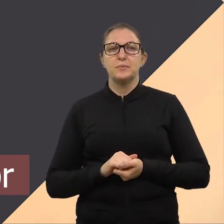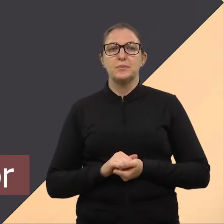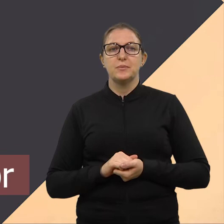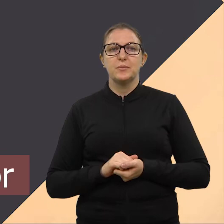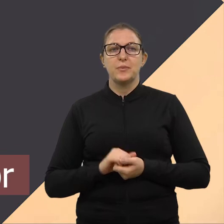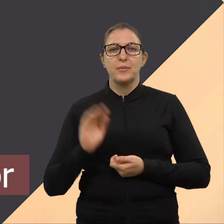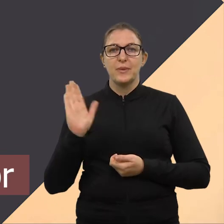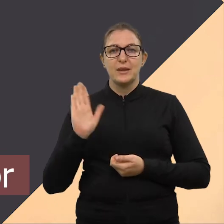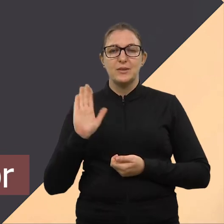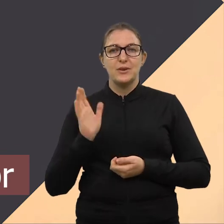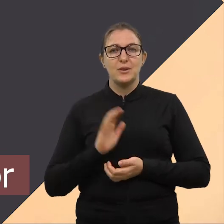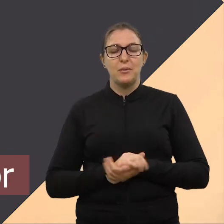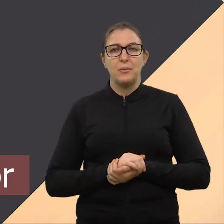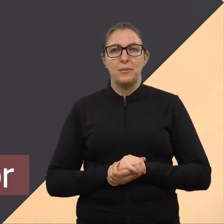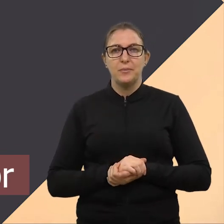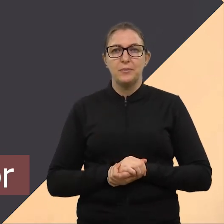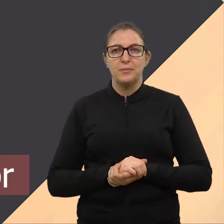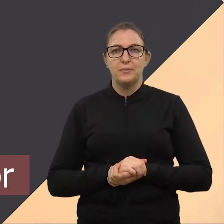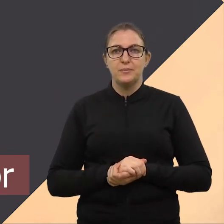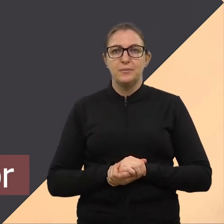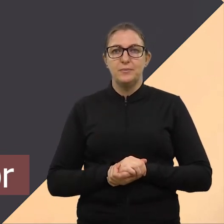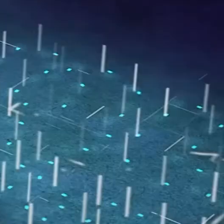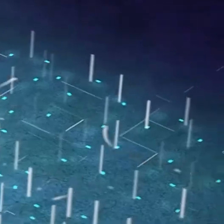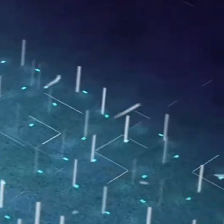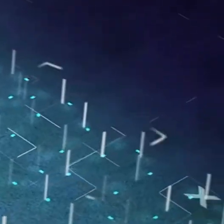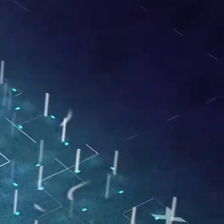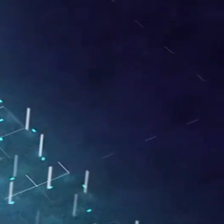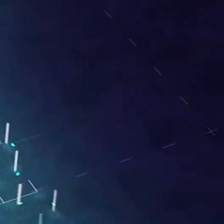.leg.br Até mais!